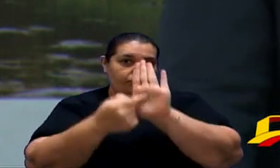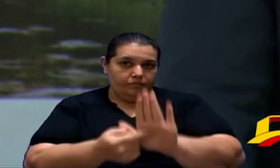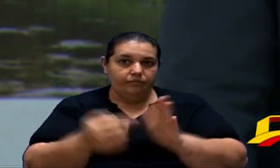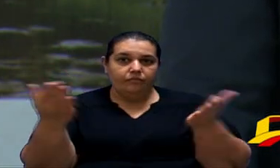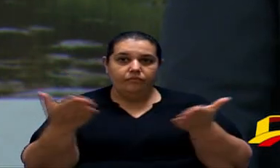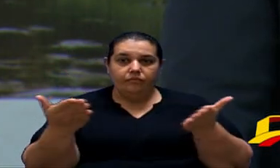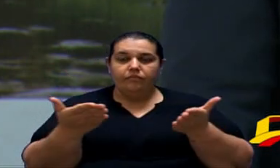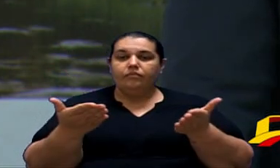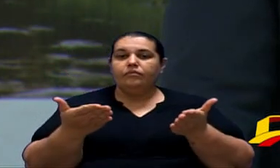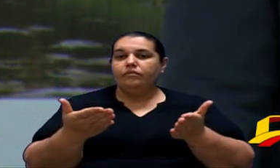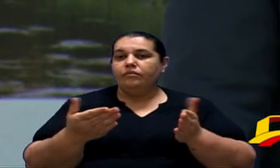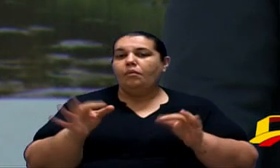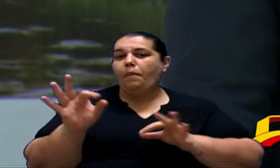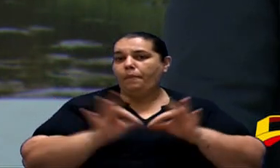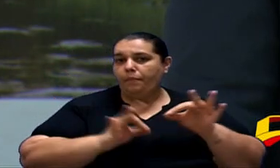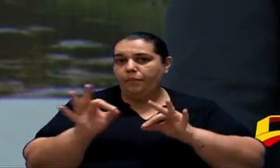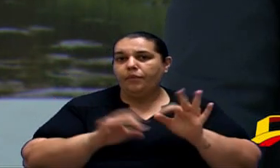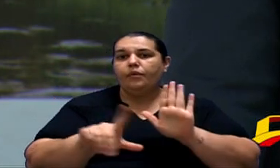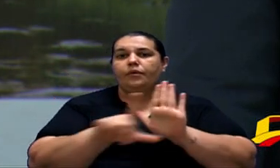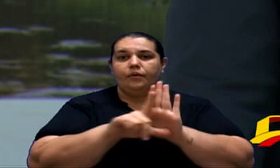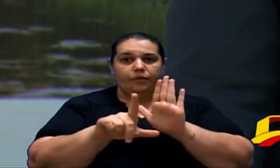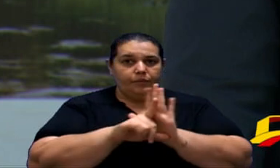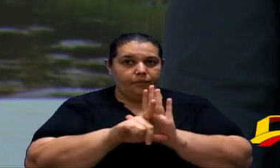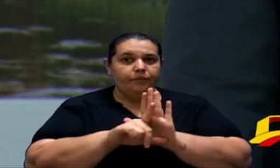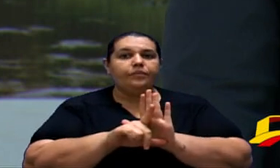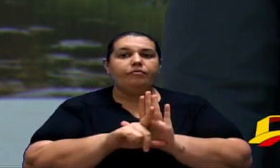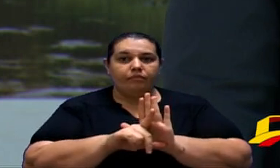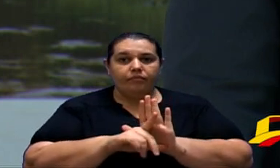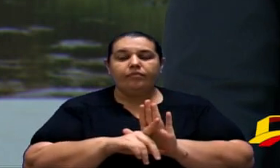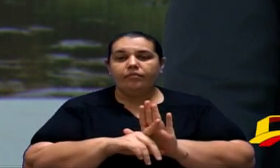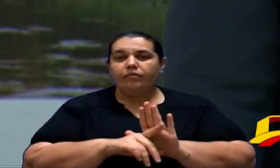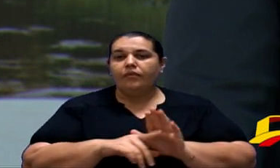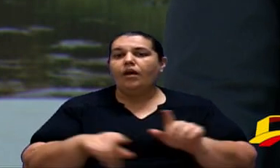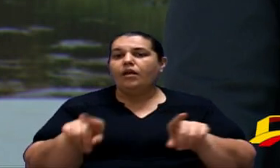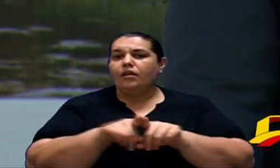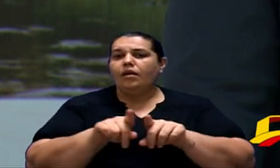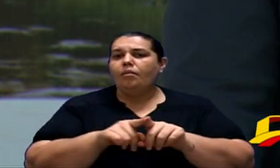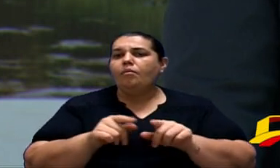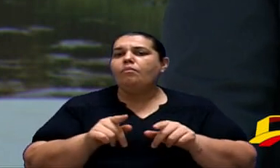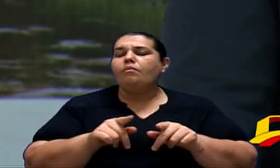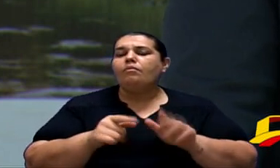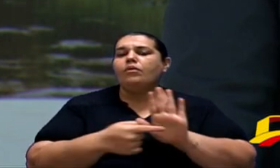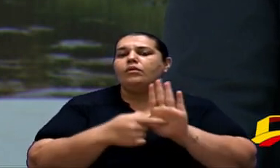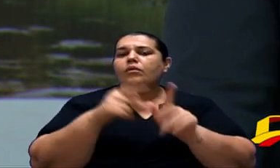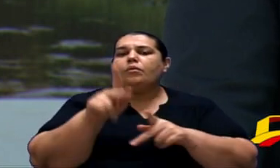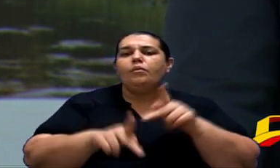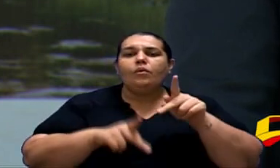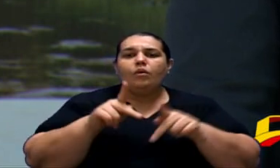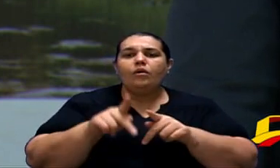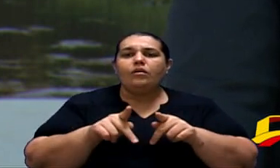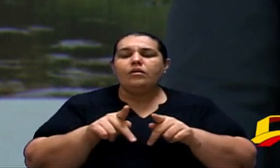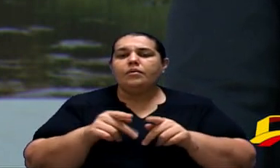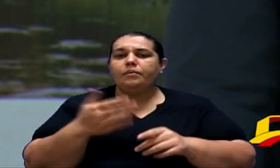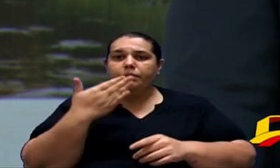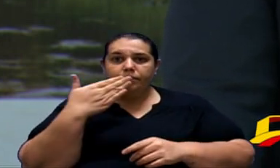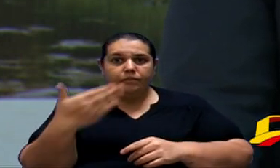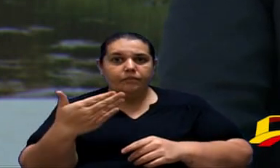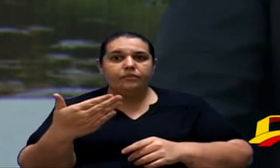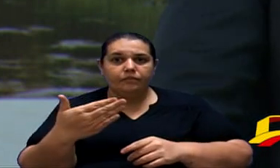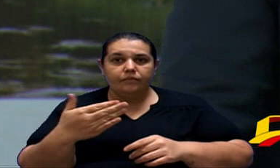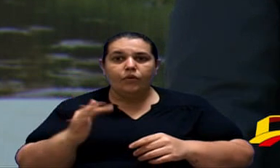apresentamos esse projeto de lei do Supremo de Interesse Público esperando contar mais uma vez